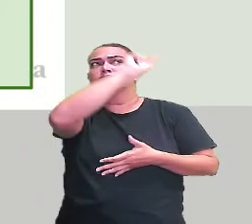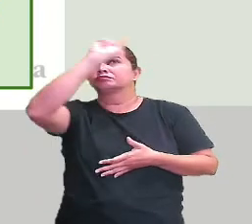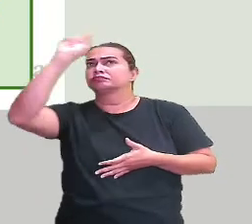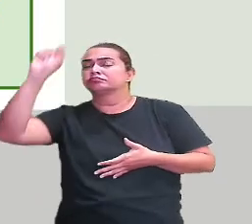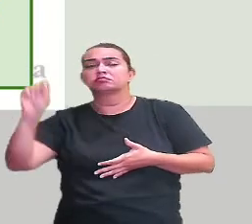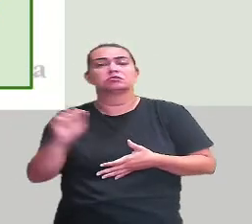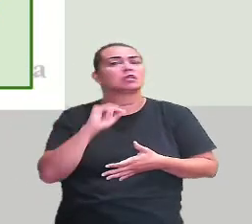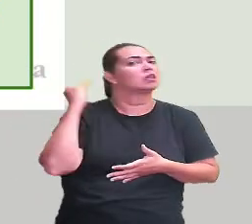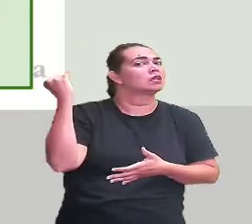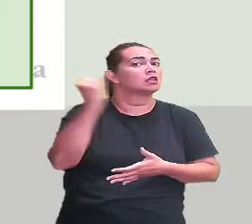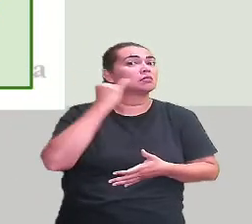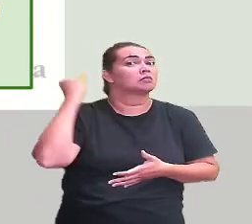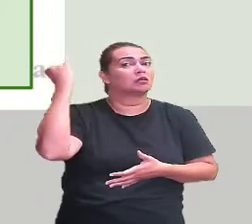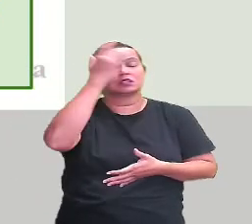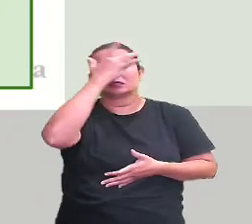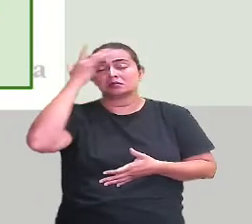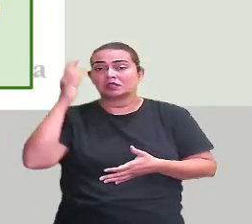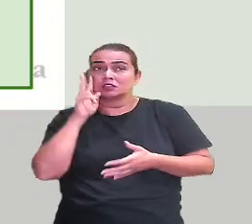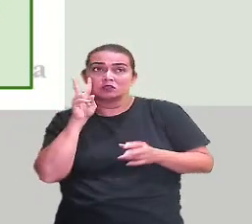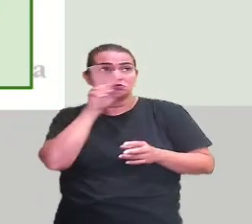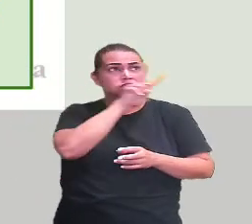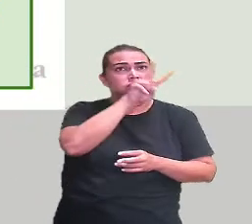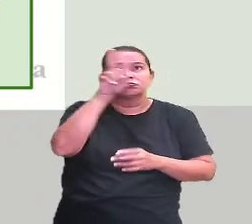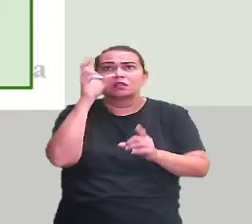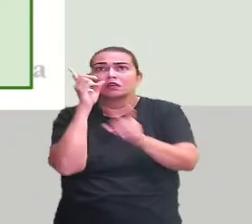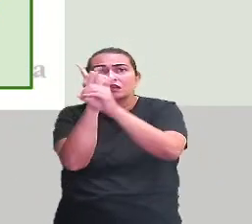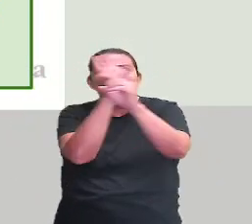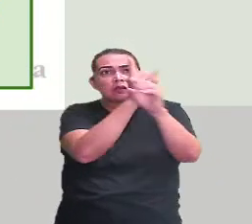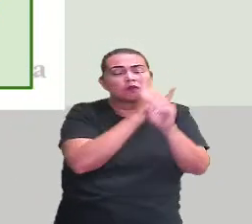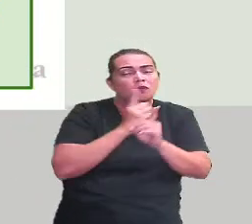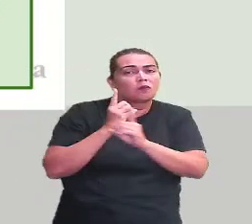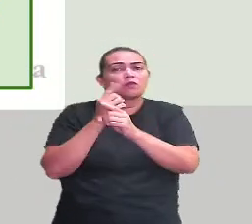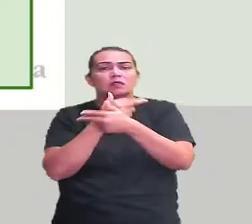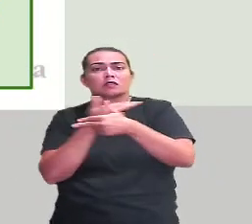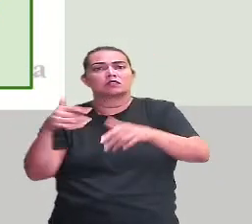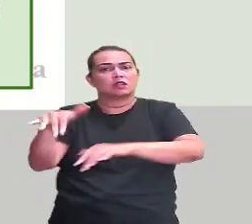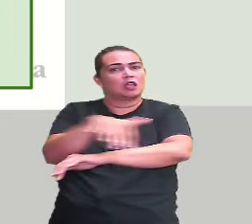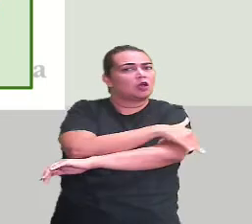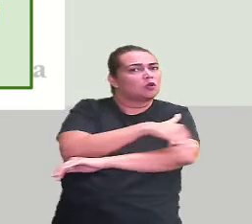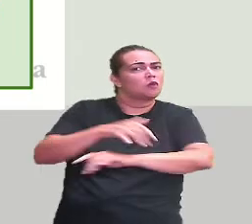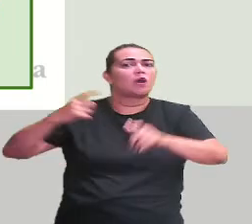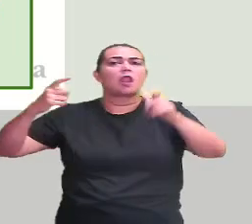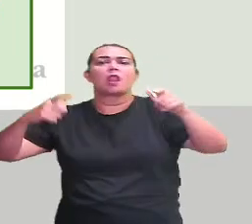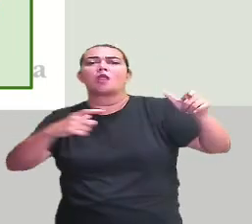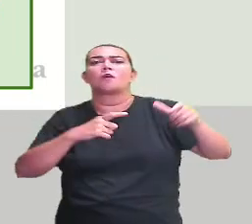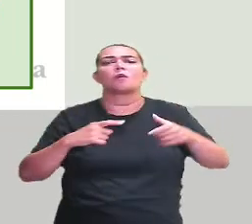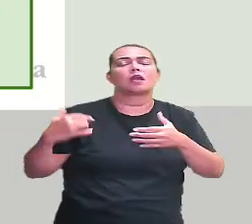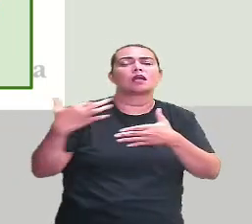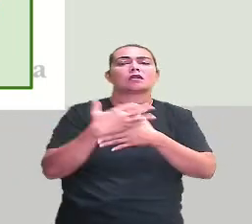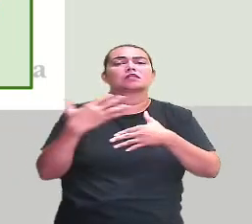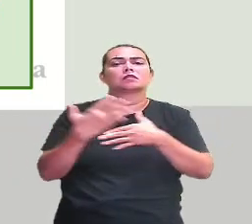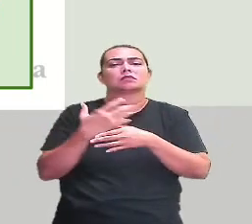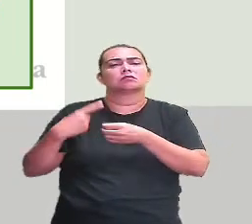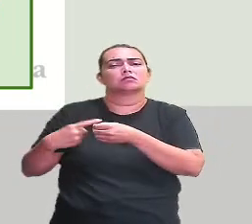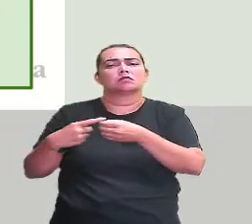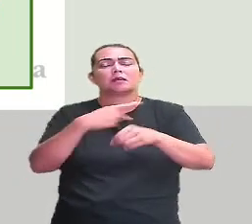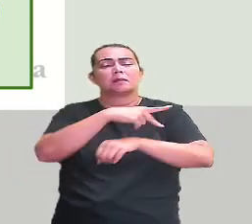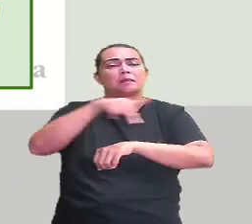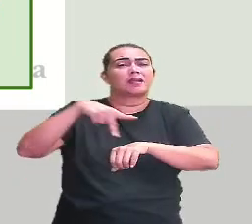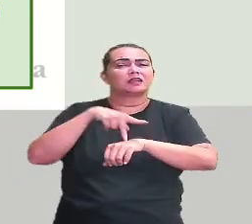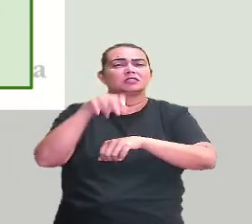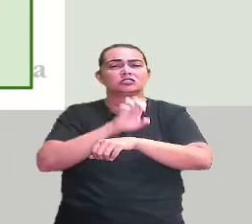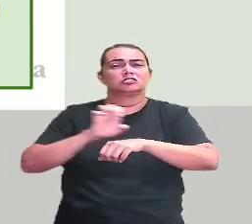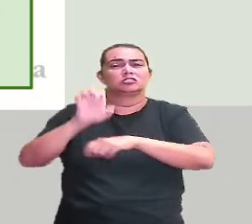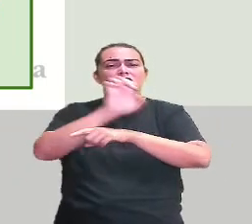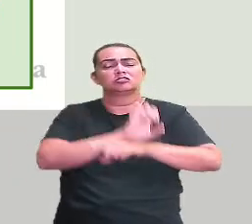para que as pessoas possam localizar algo. Uma rua, um lugar, uma cidade, um país, um estado